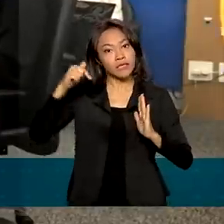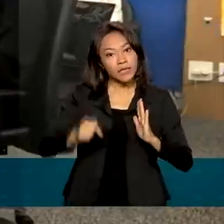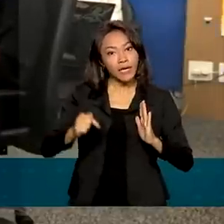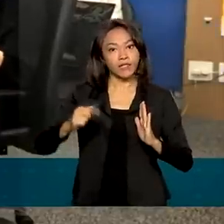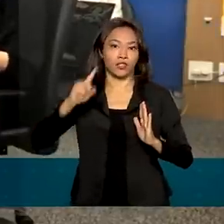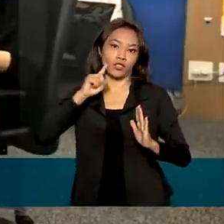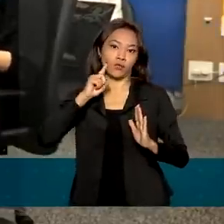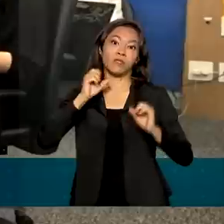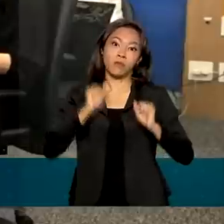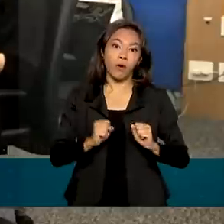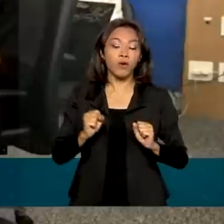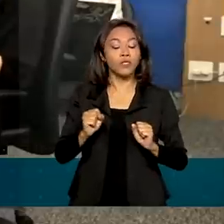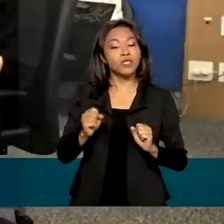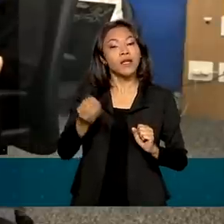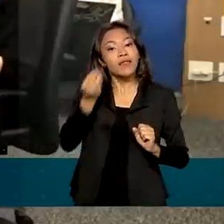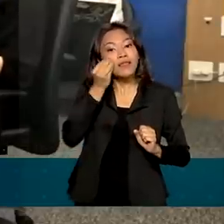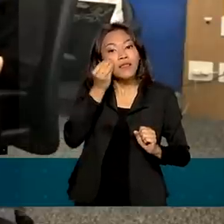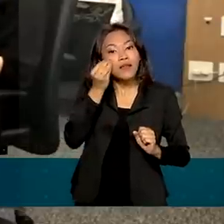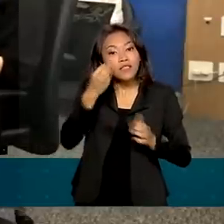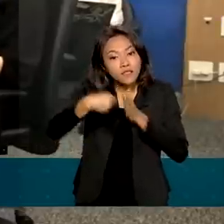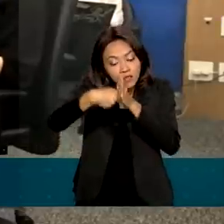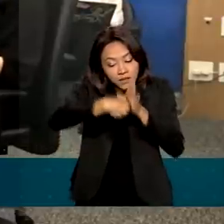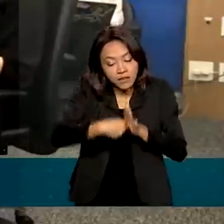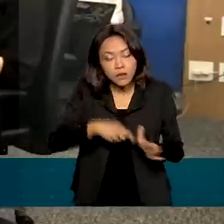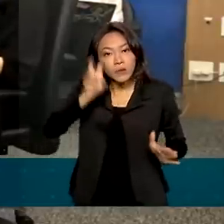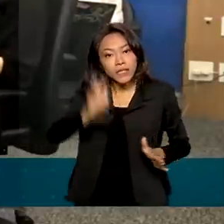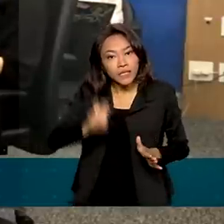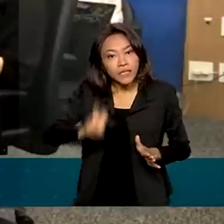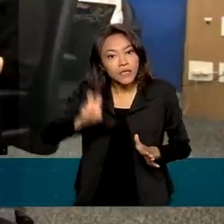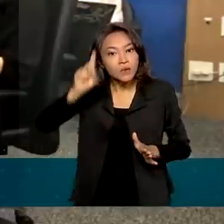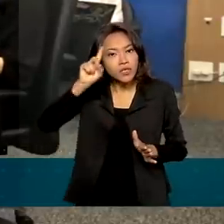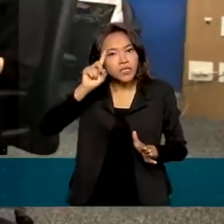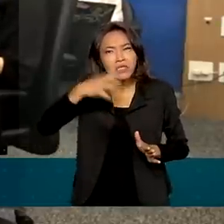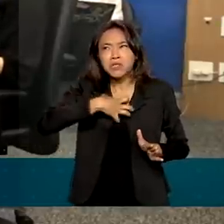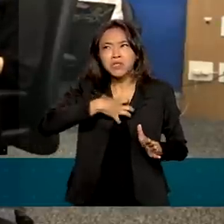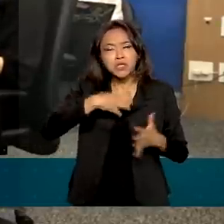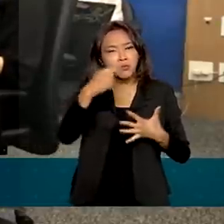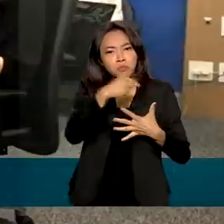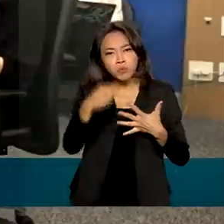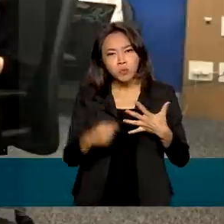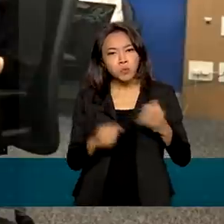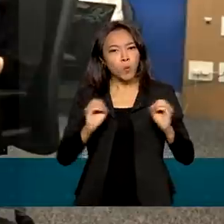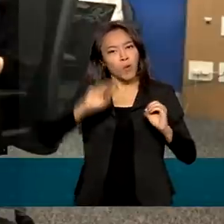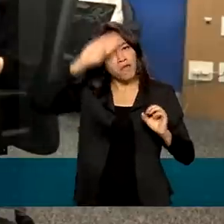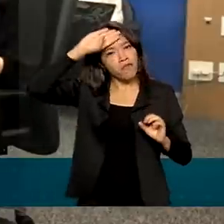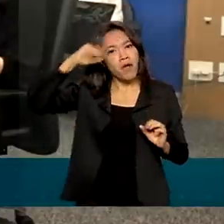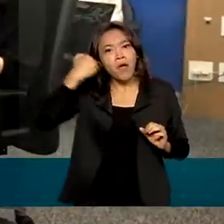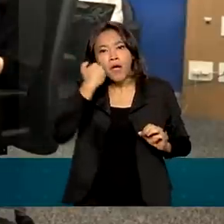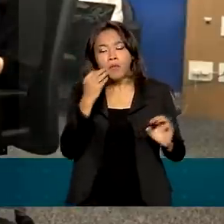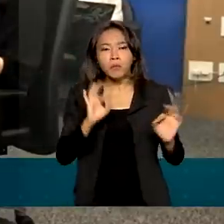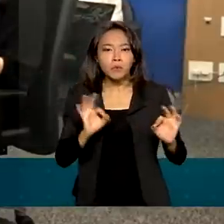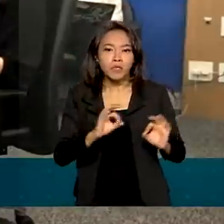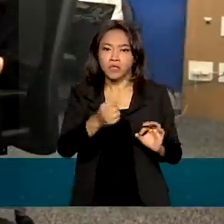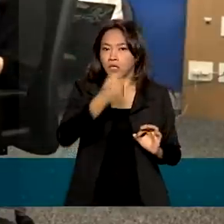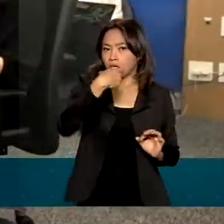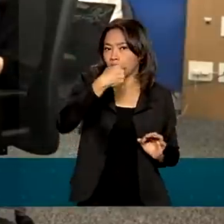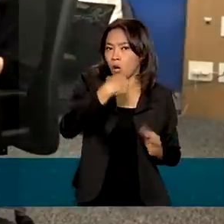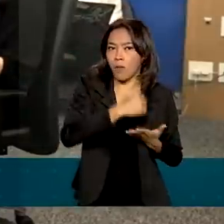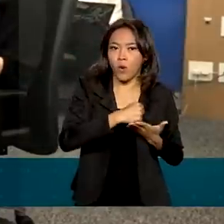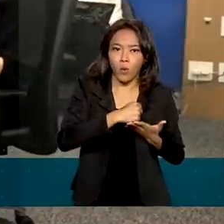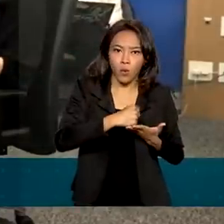pode testar no quinto dia, desde que ele esteja sem sintomas, sem febre, sem uso de medicamento